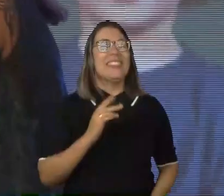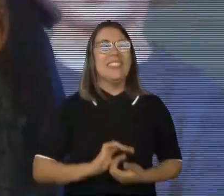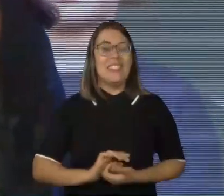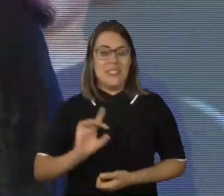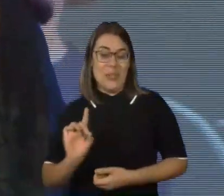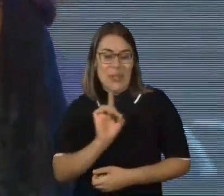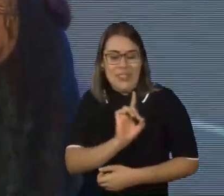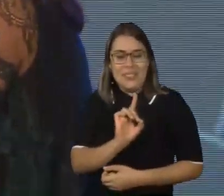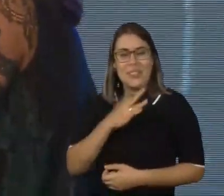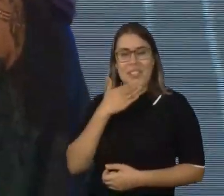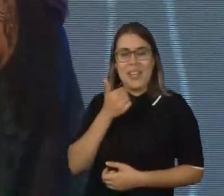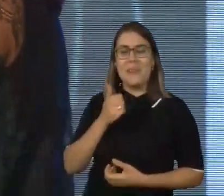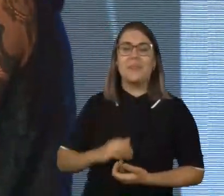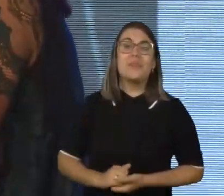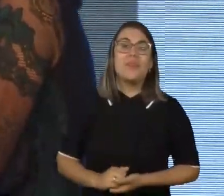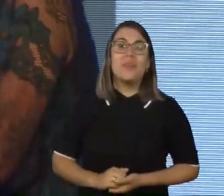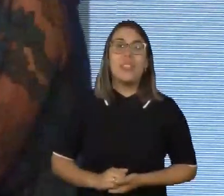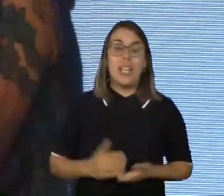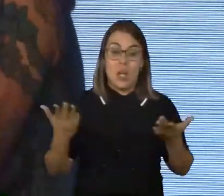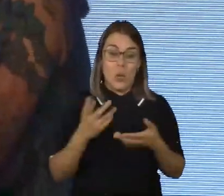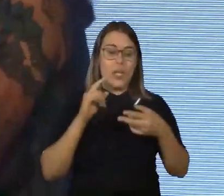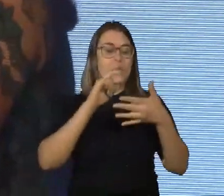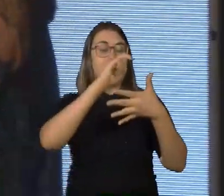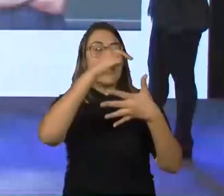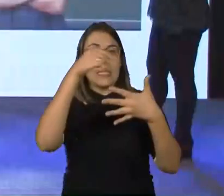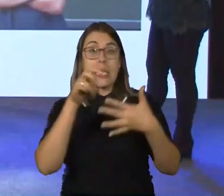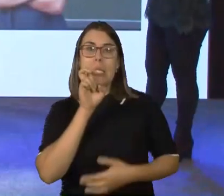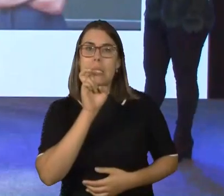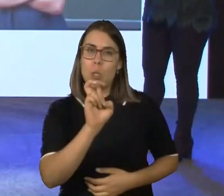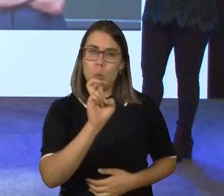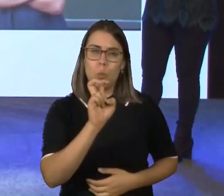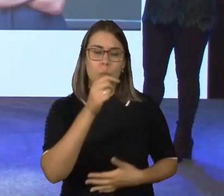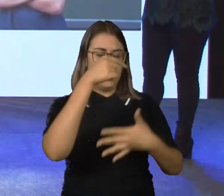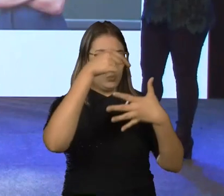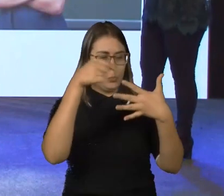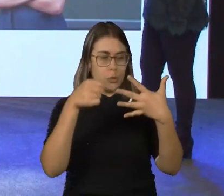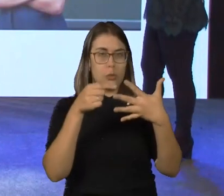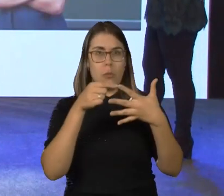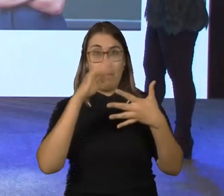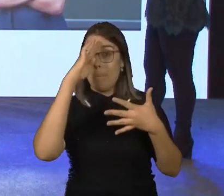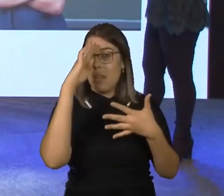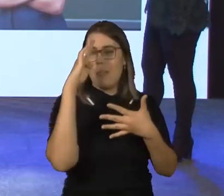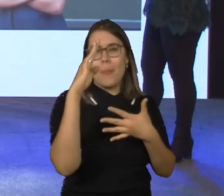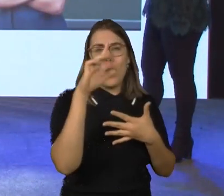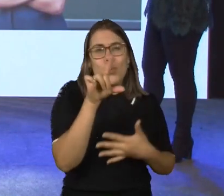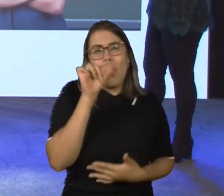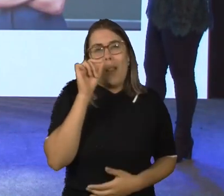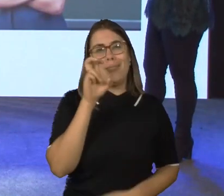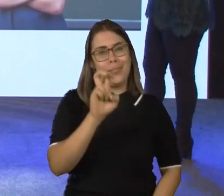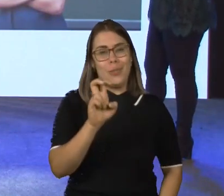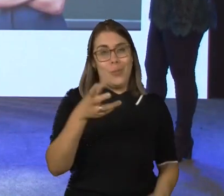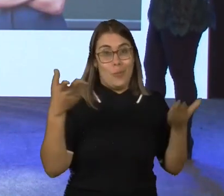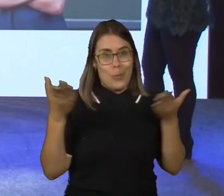cinco, na verdade, são muitas consequências do empoderamento. Eu elegi cinco